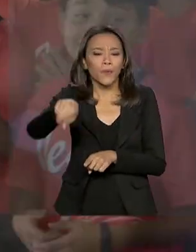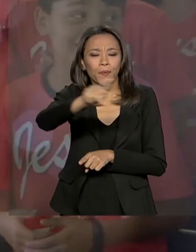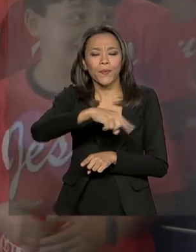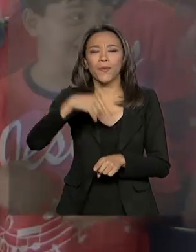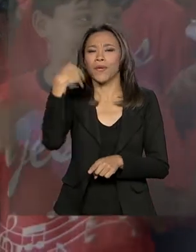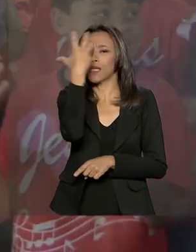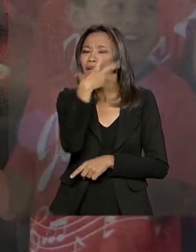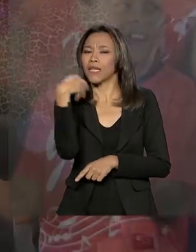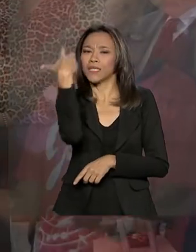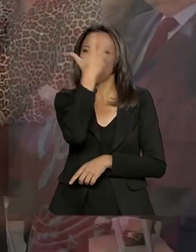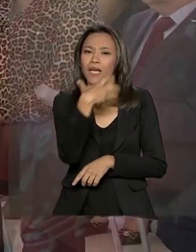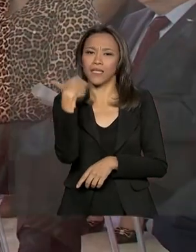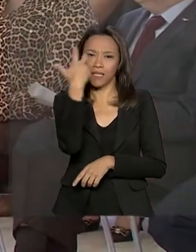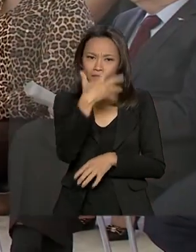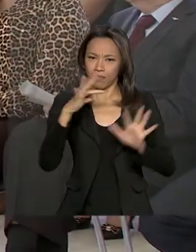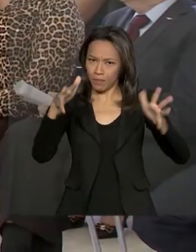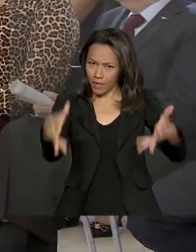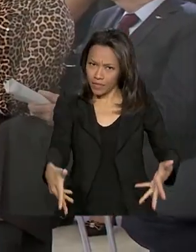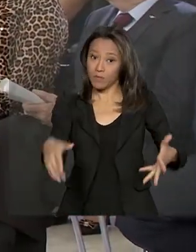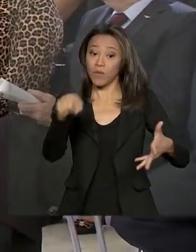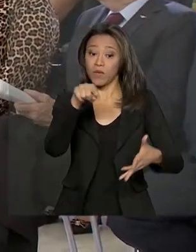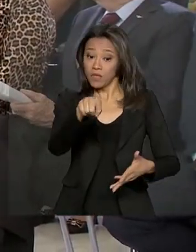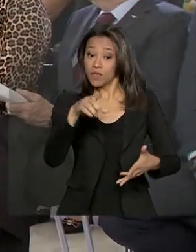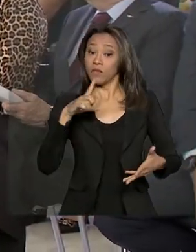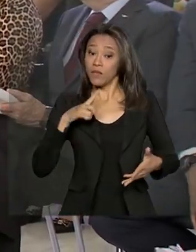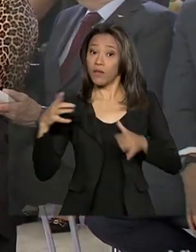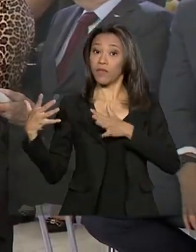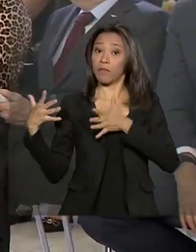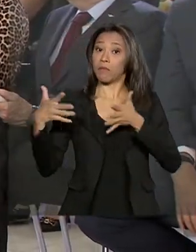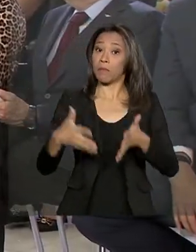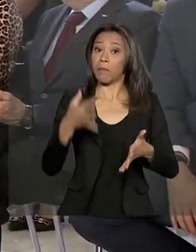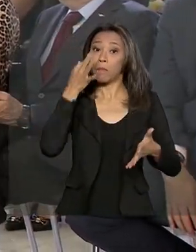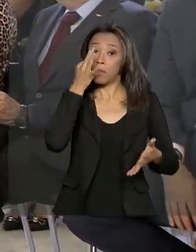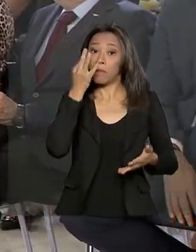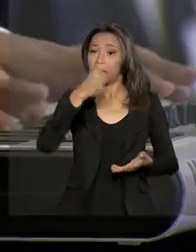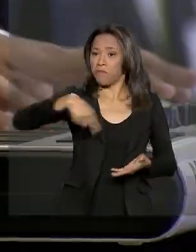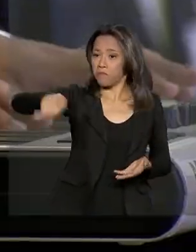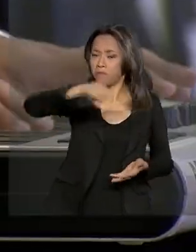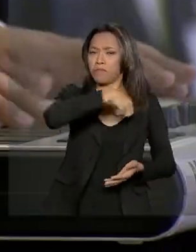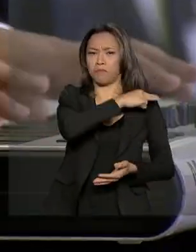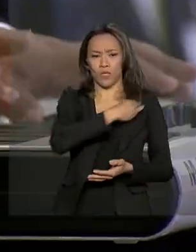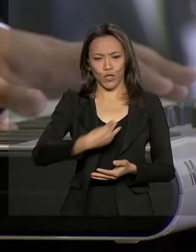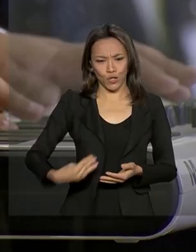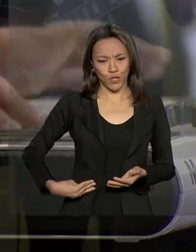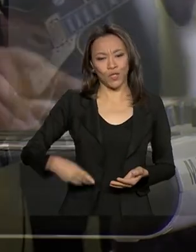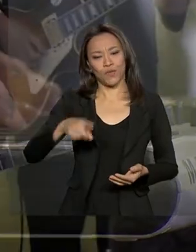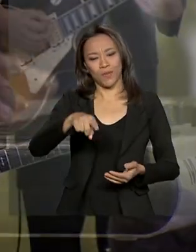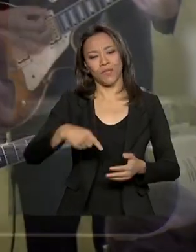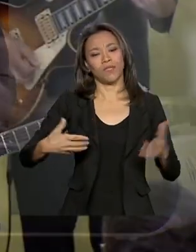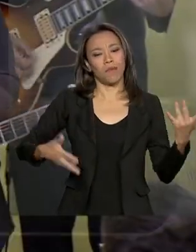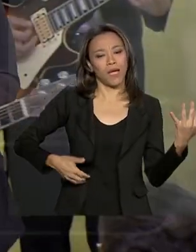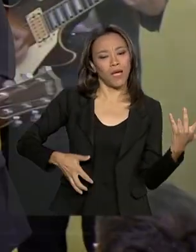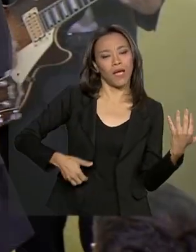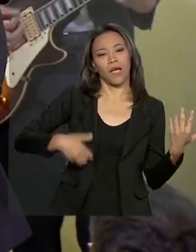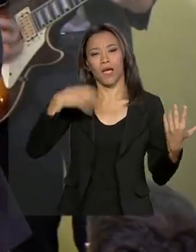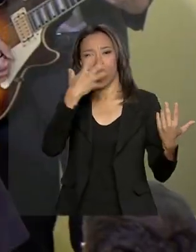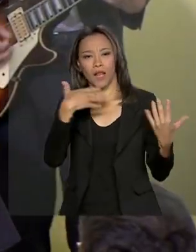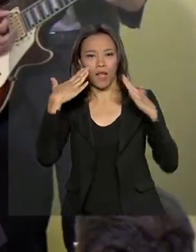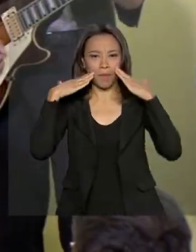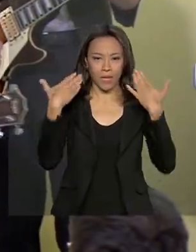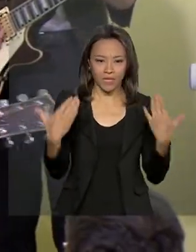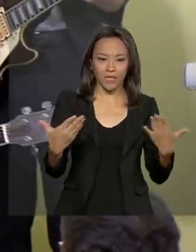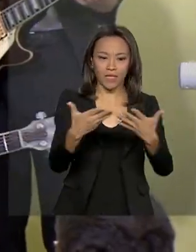cantata de Natal. A cerimônia contou também com a presença de ministros e a apresentação de uma banda. Essa